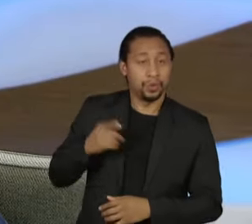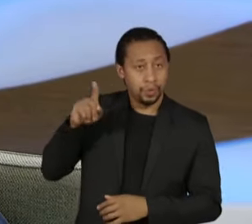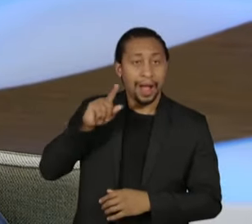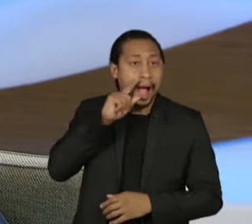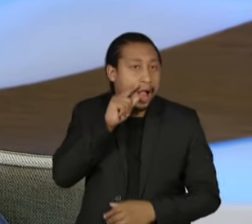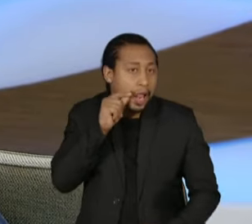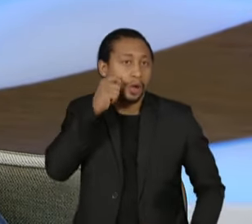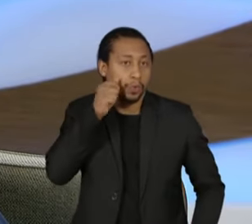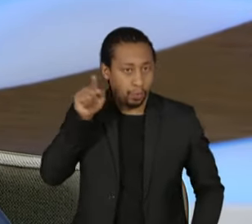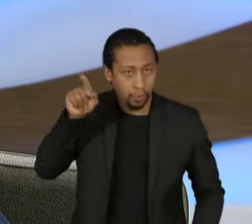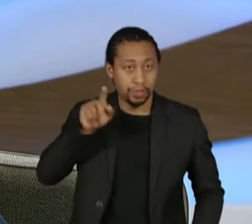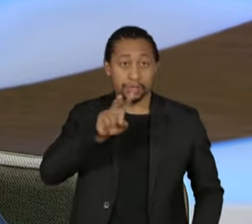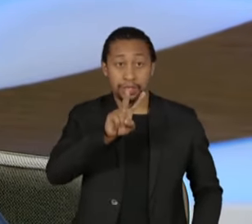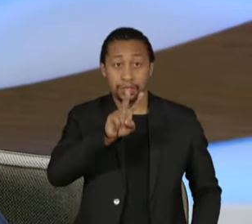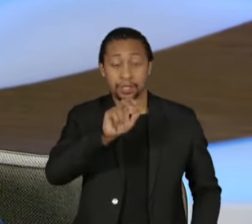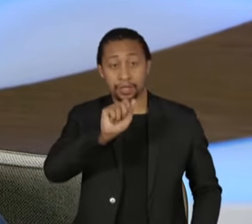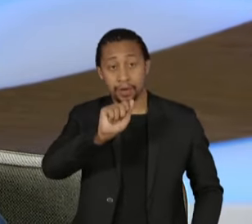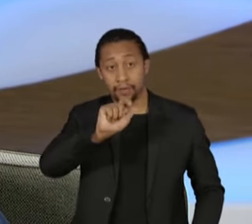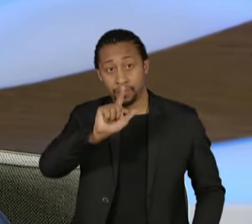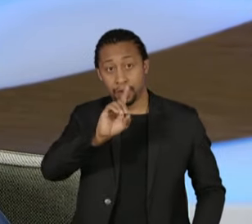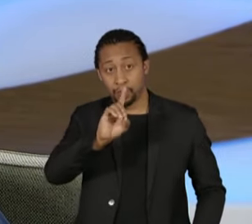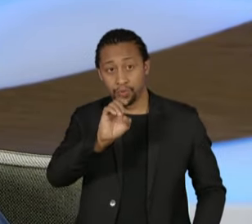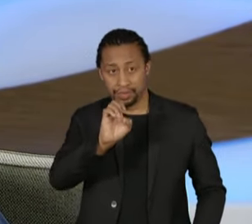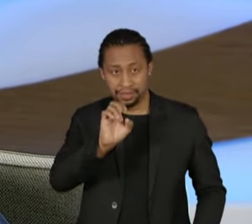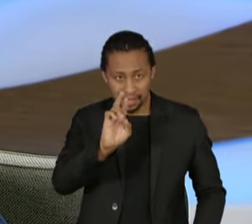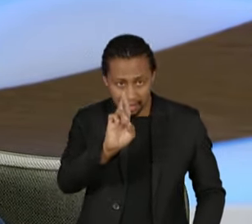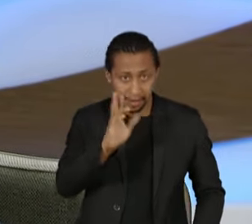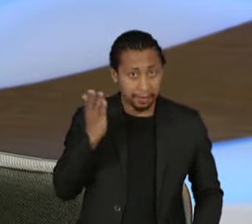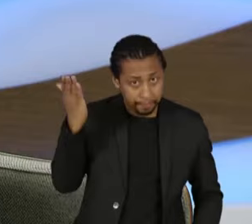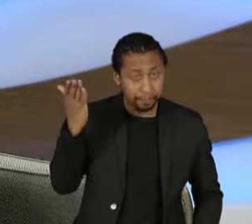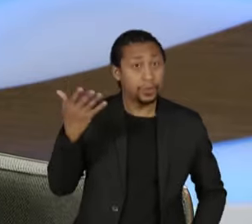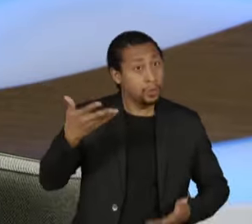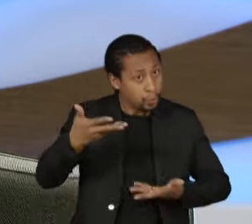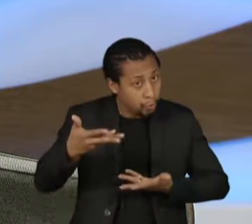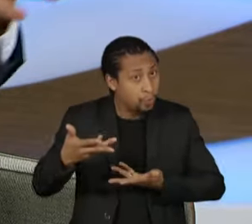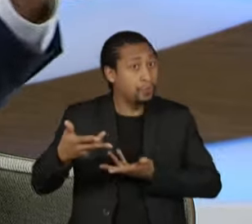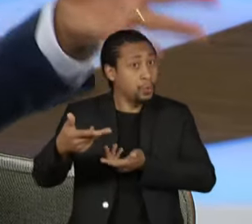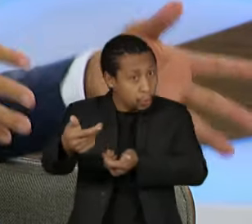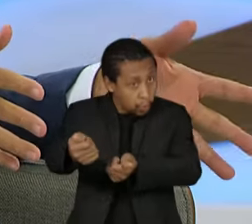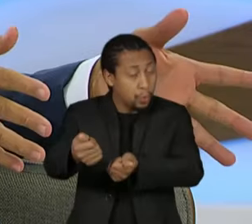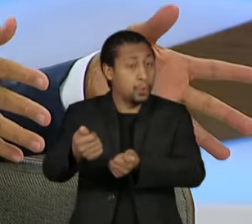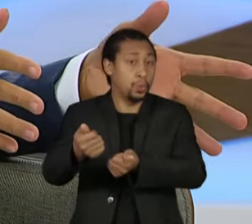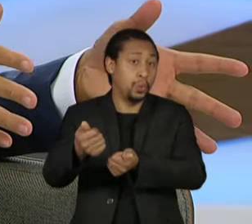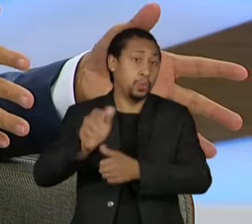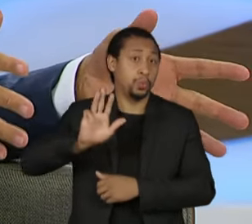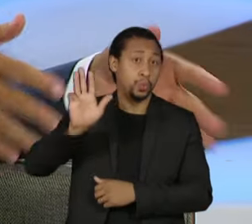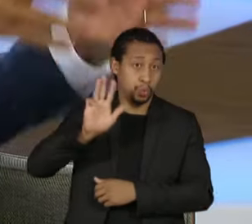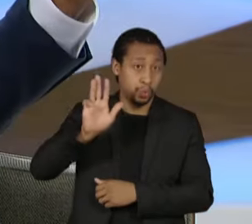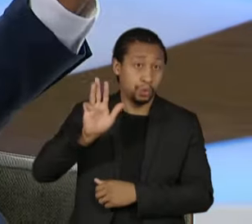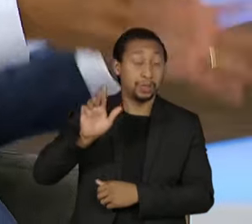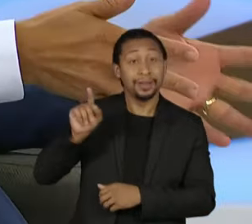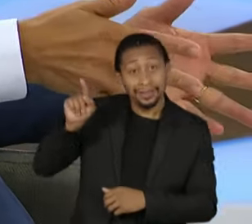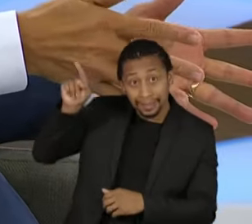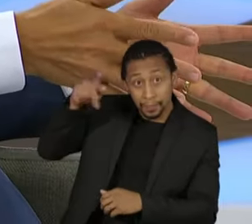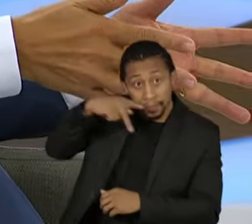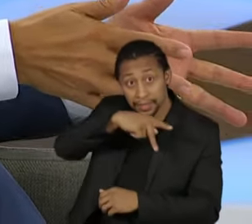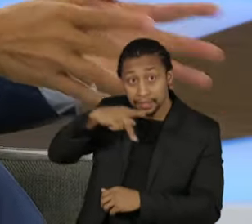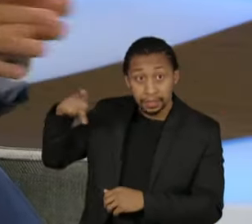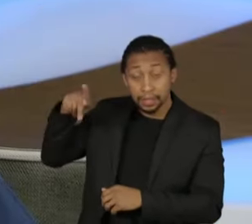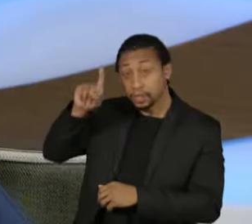consórcio da Amazônia, fez um convite ao presidente. E o presidente do Egito, depois,